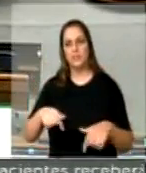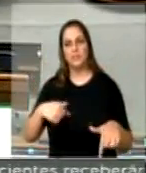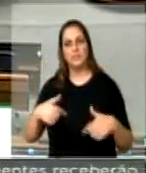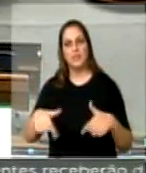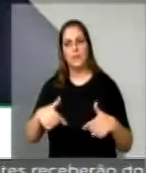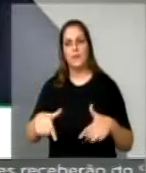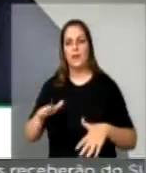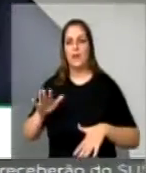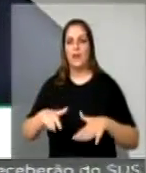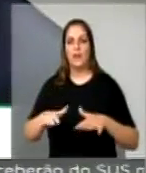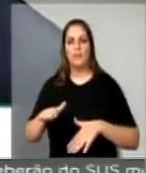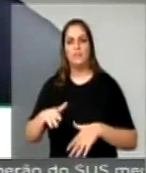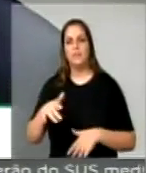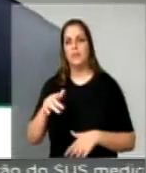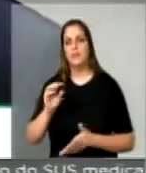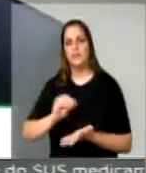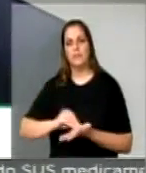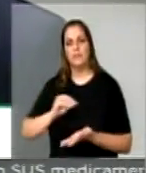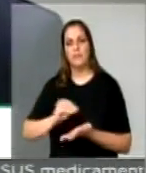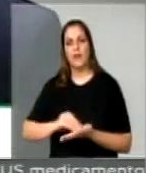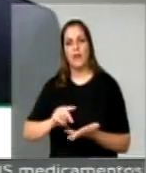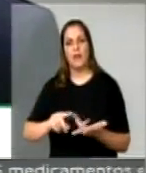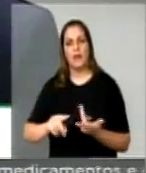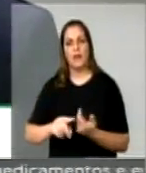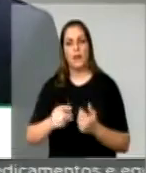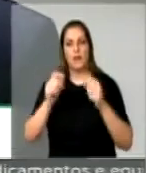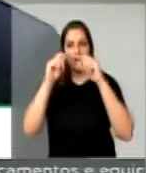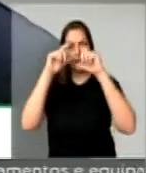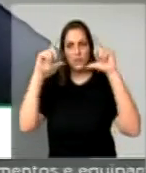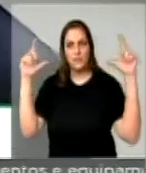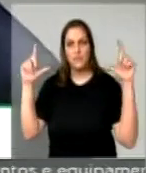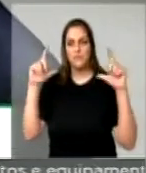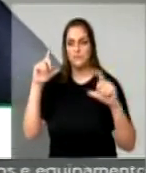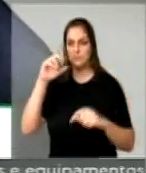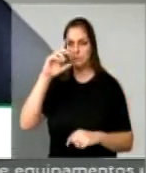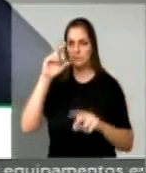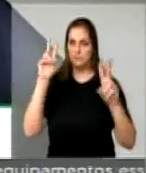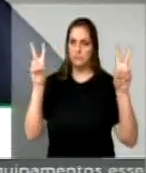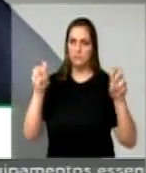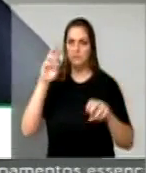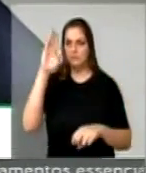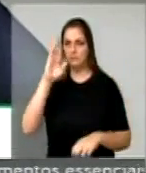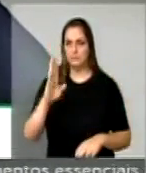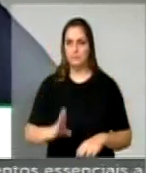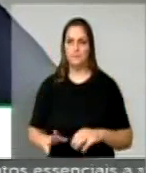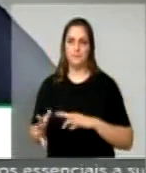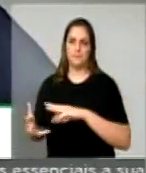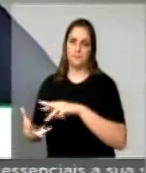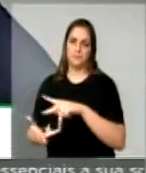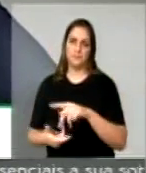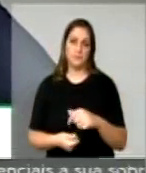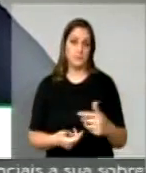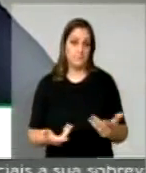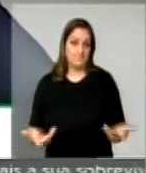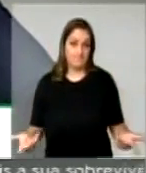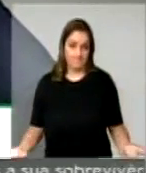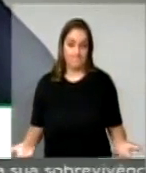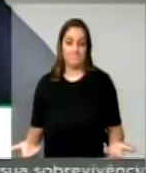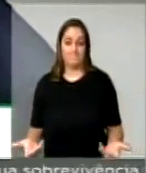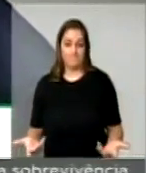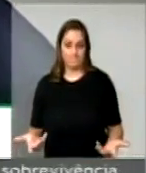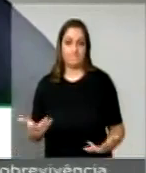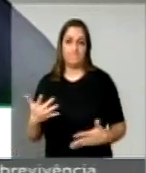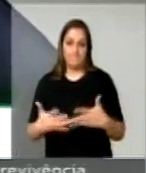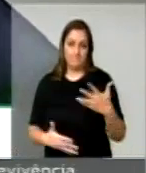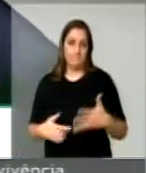analisamos as questões nacionais, as questões internacionais e que afetam o mundo. Ao afetar o mundo, afetam a nós